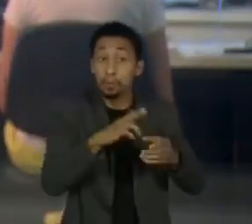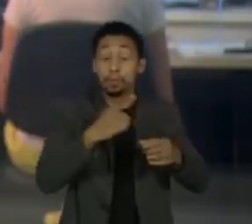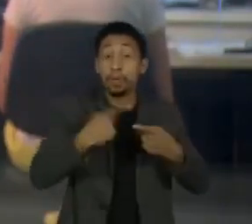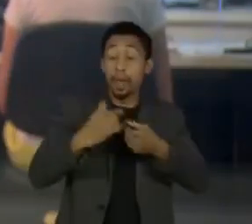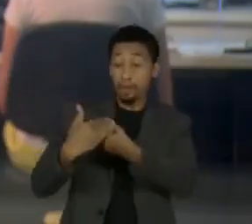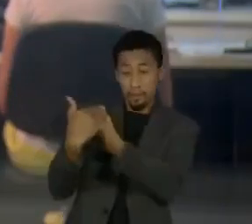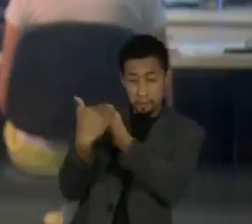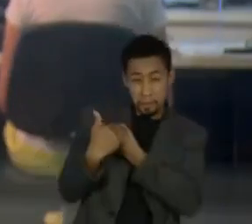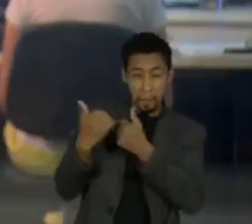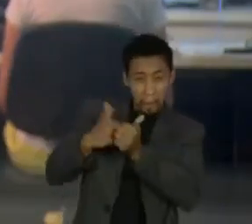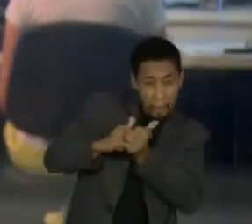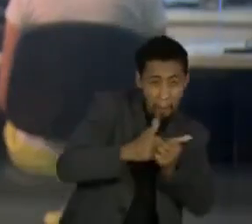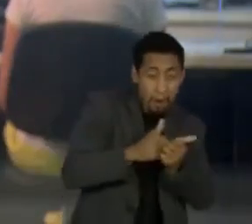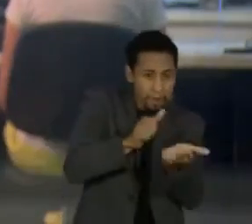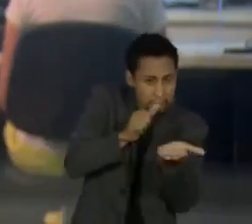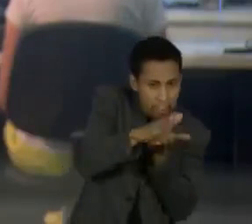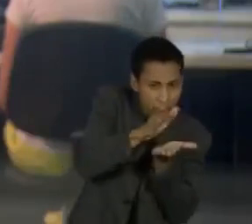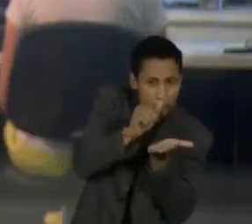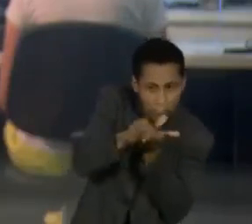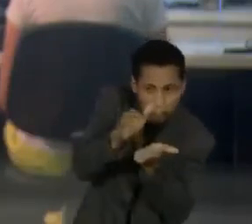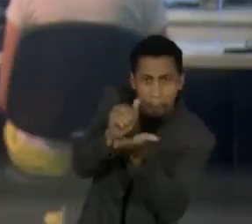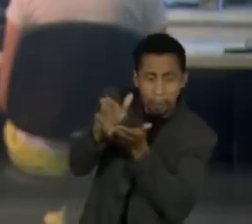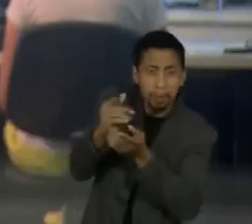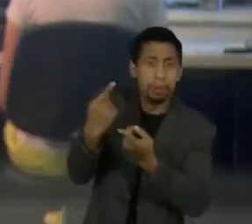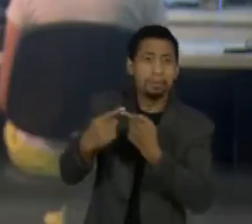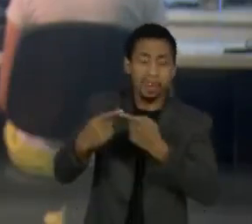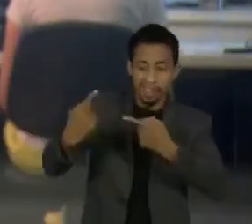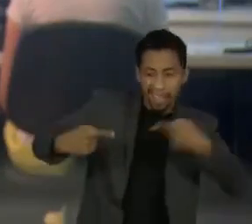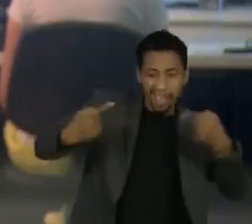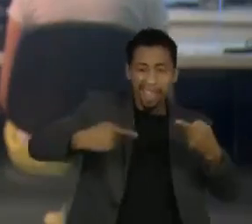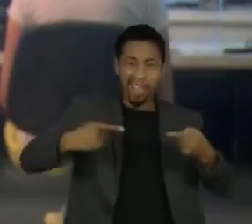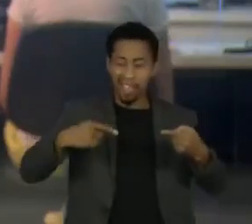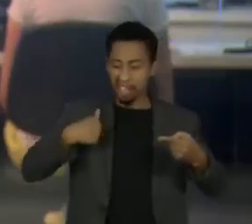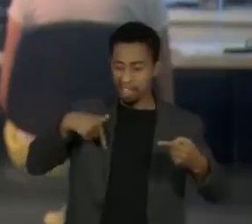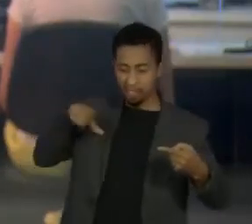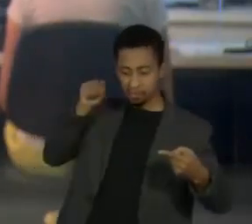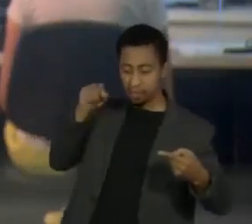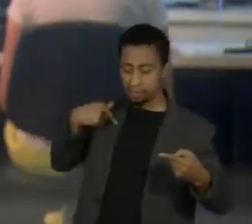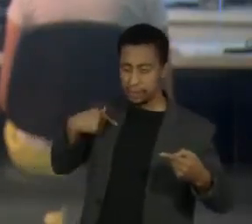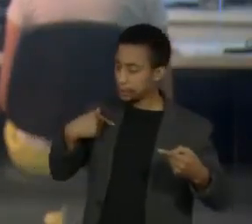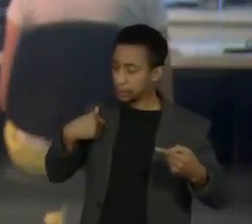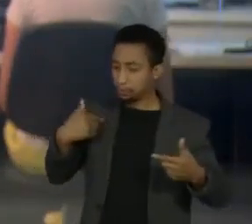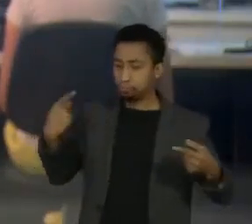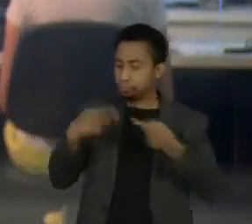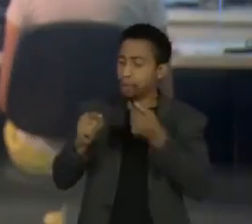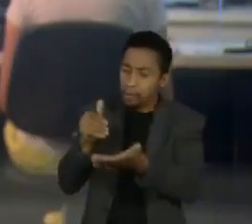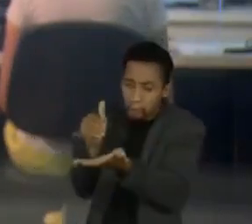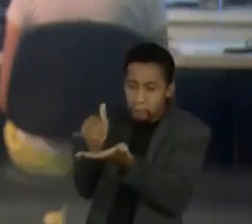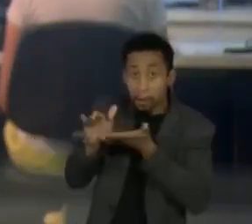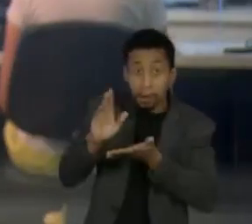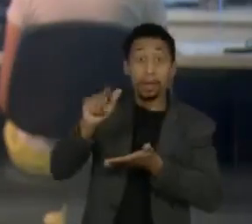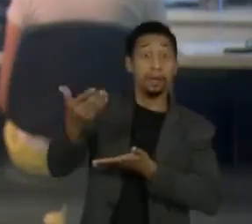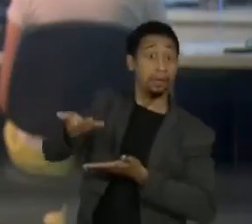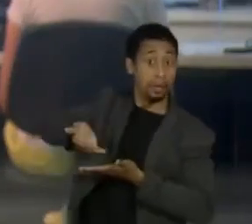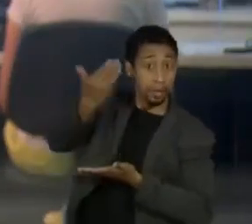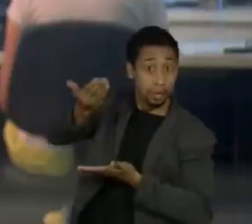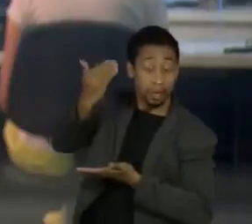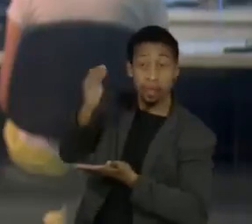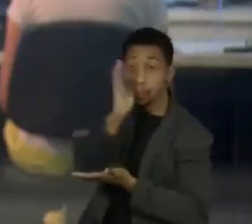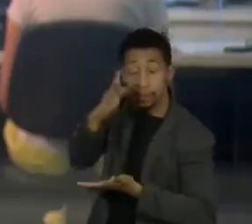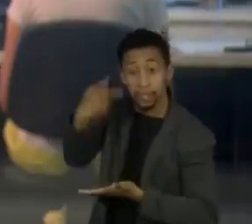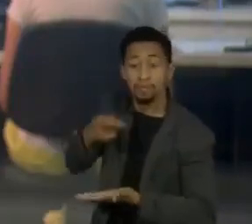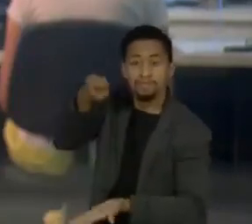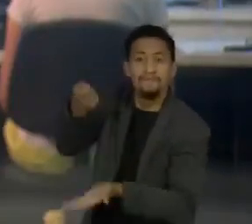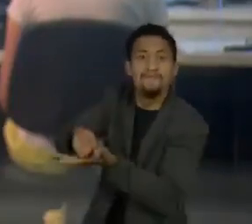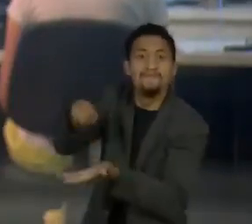Perseguição e demissões por conta da orientação política. Tudo isso aconteceu durante a ditadura no Brasil e gerou um